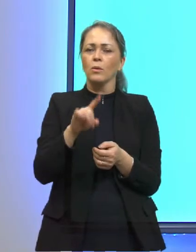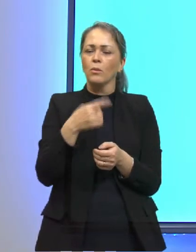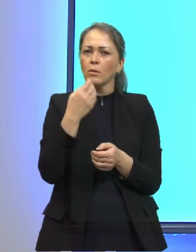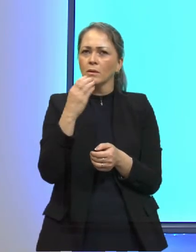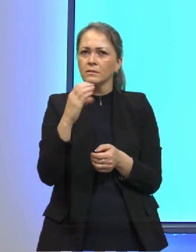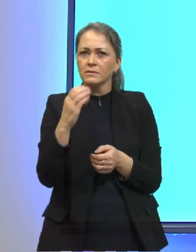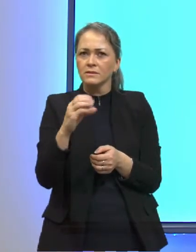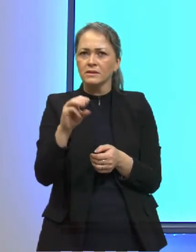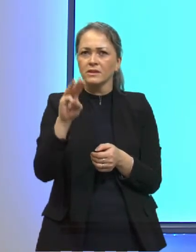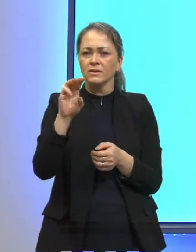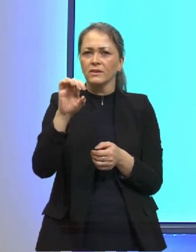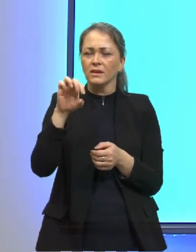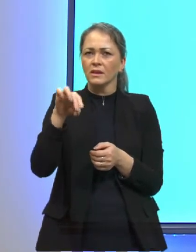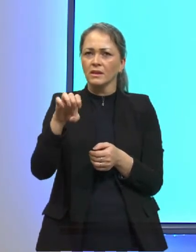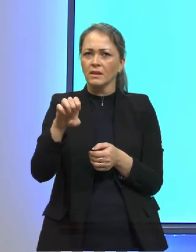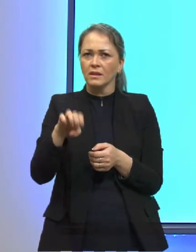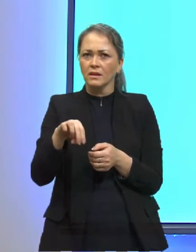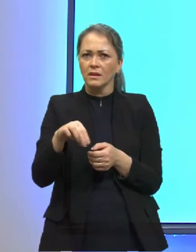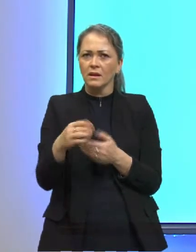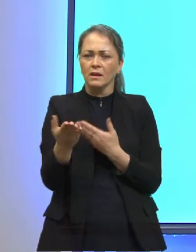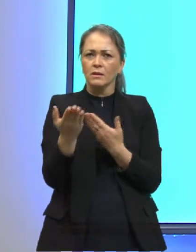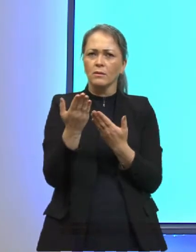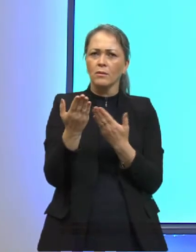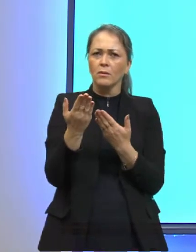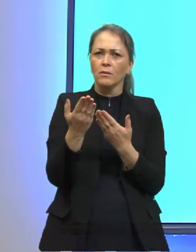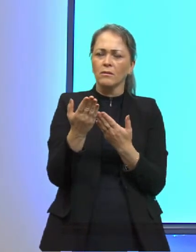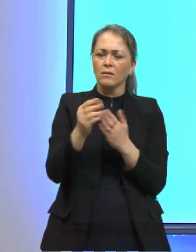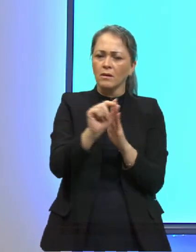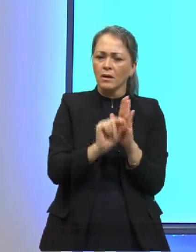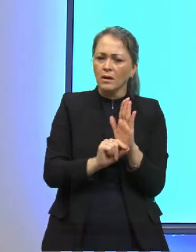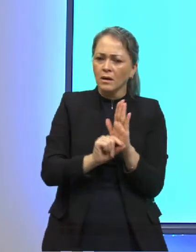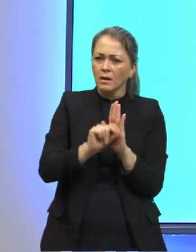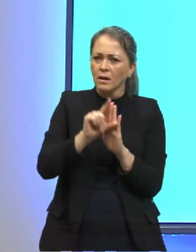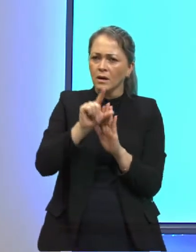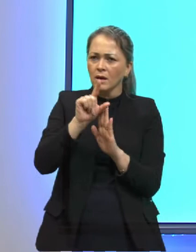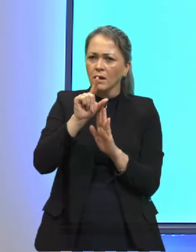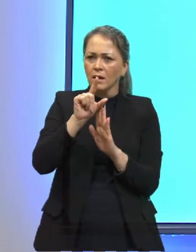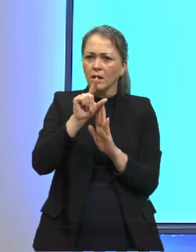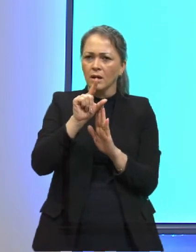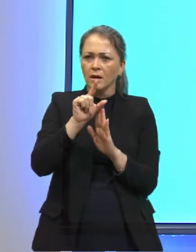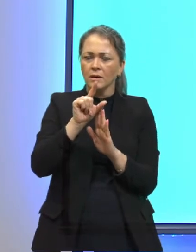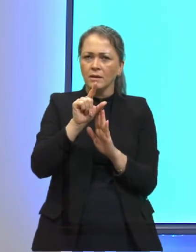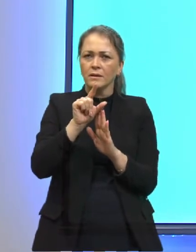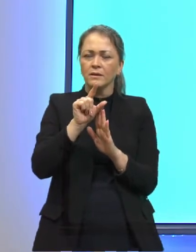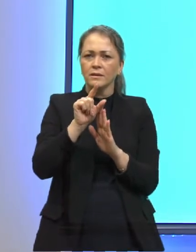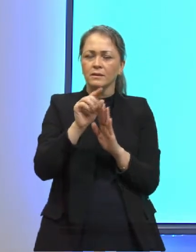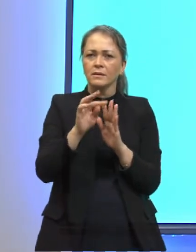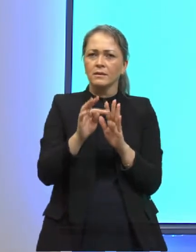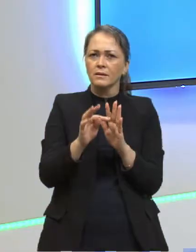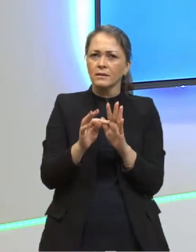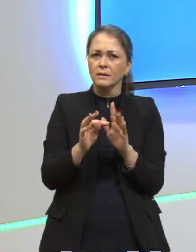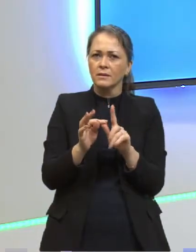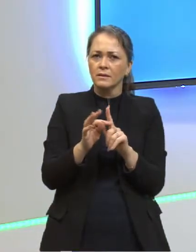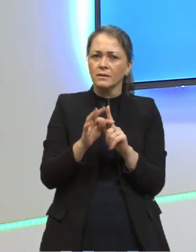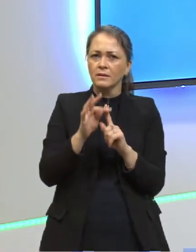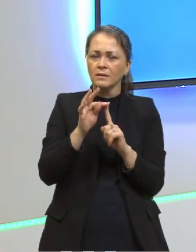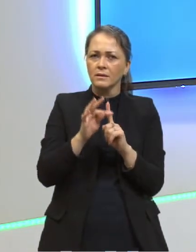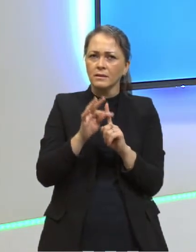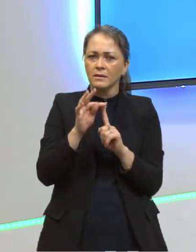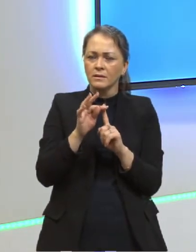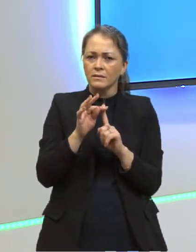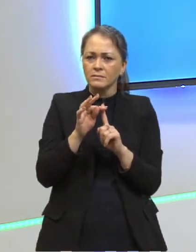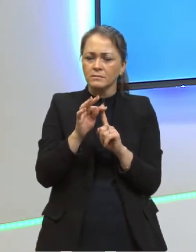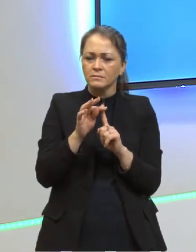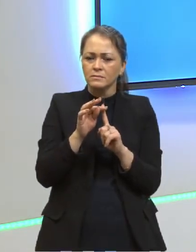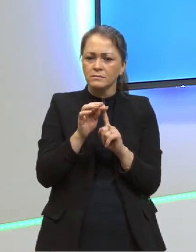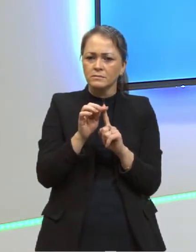chamado Vien e analisou o seguinte, aumentando a temperatura, aumentando-se a temperatura, o pico de